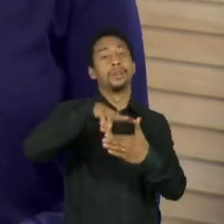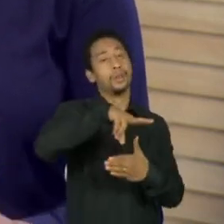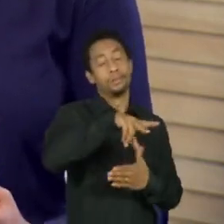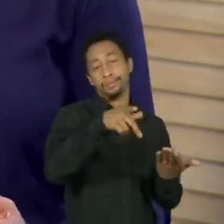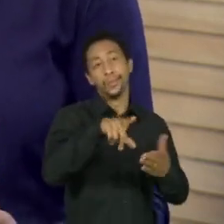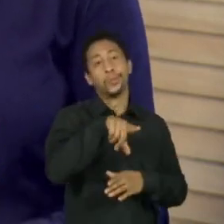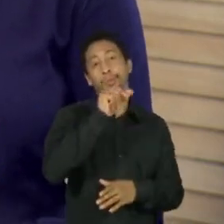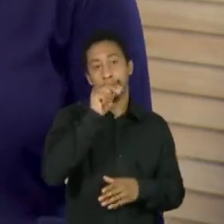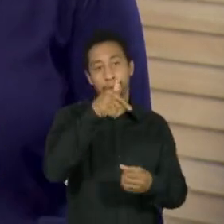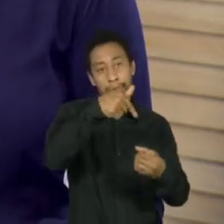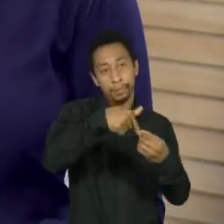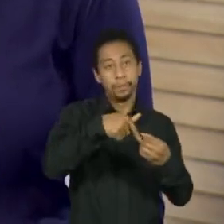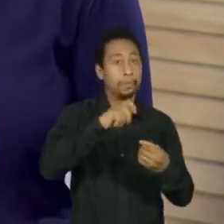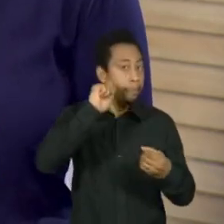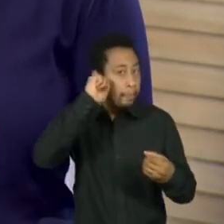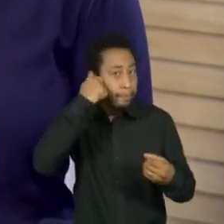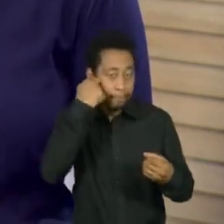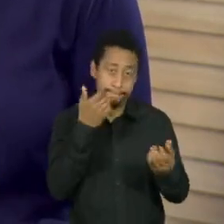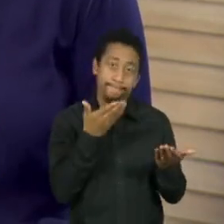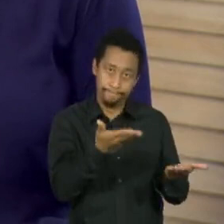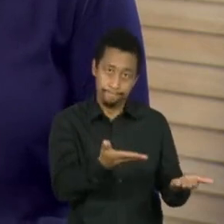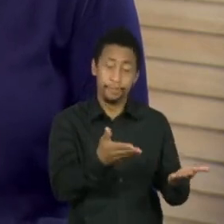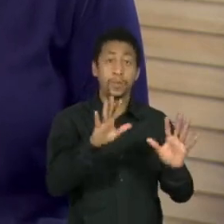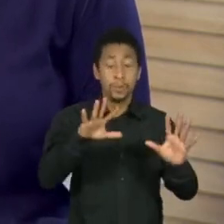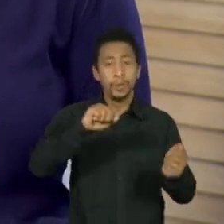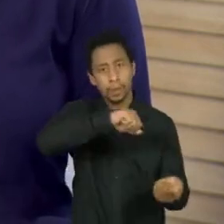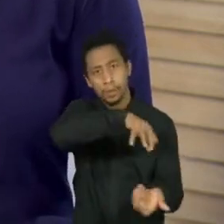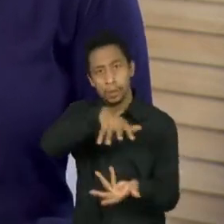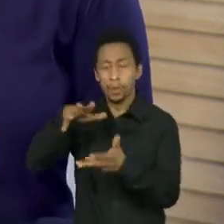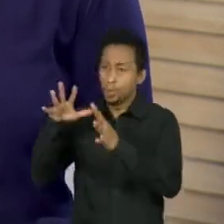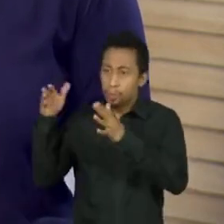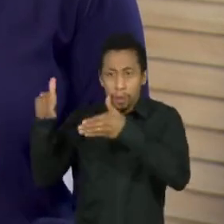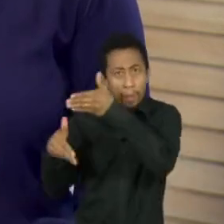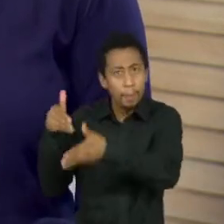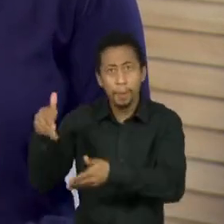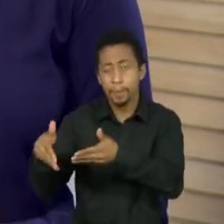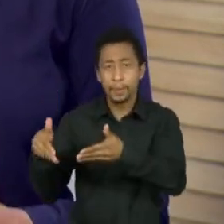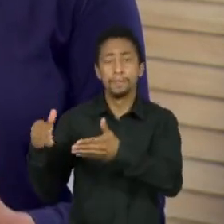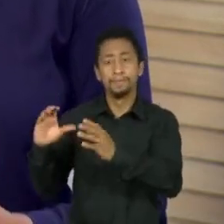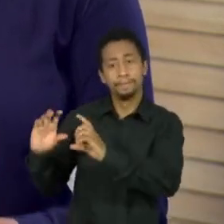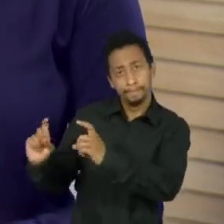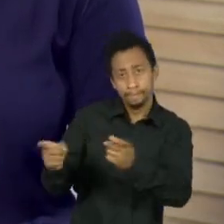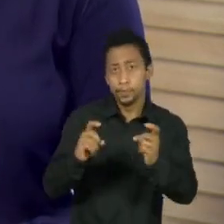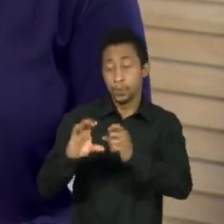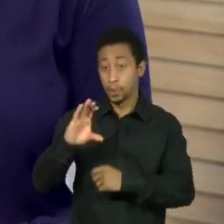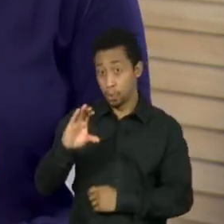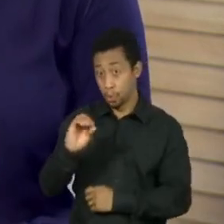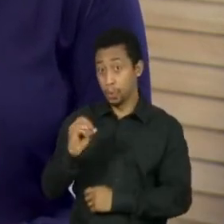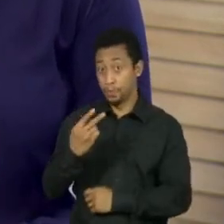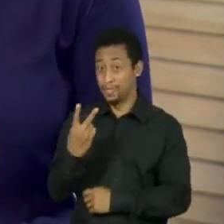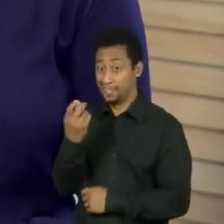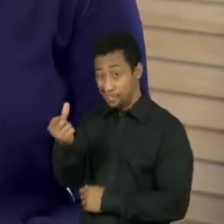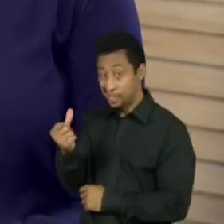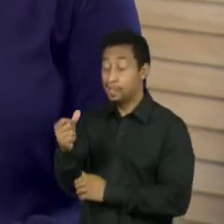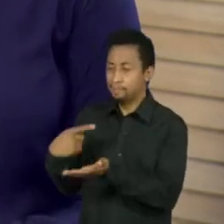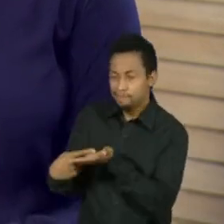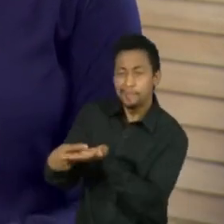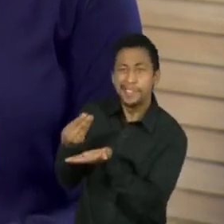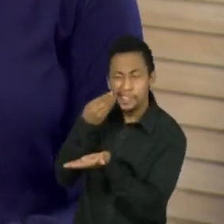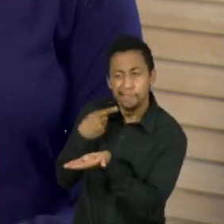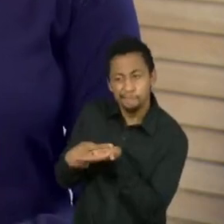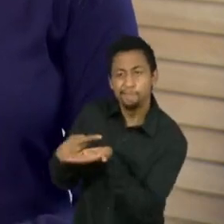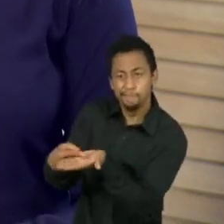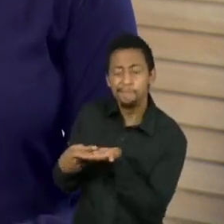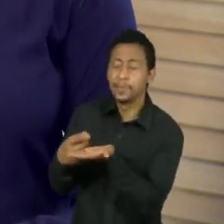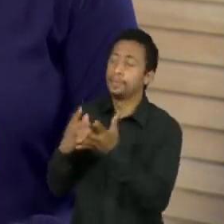semanas de debates sobre o combate à crise climática, na COP26, o acordo final deixou de avançar na condenação dessa fonte de